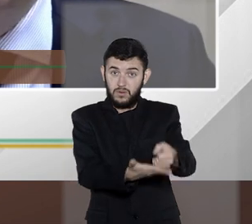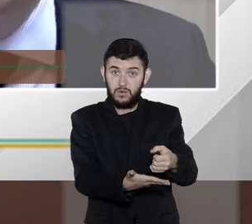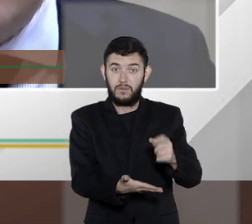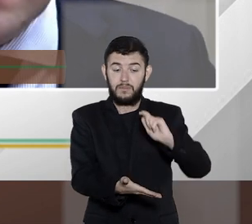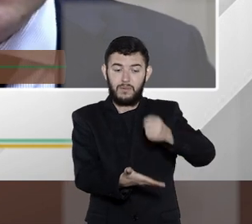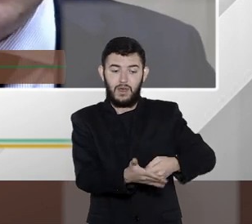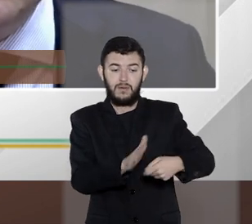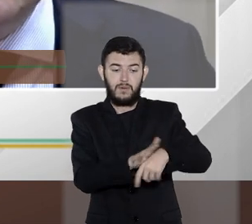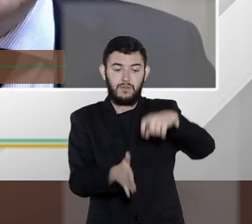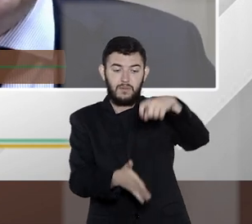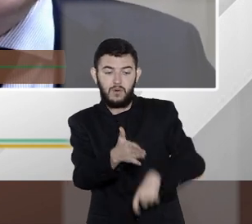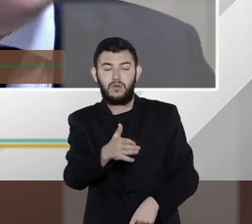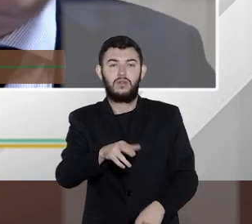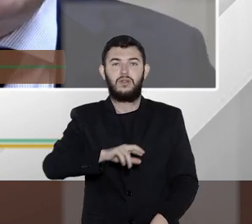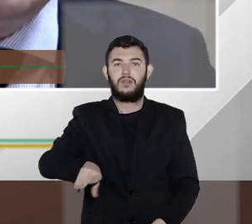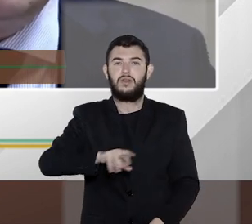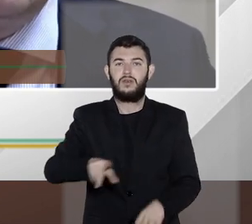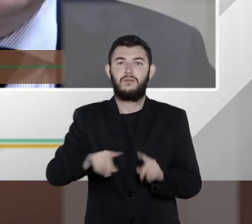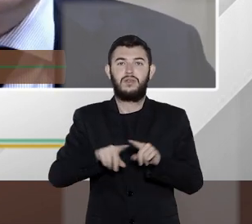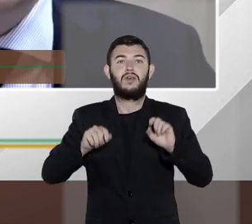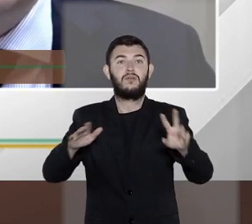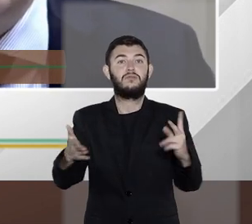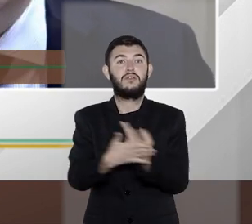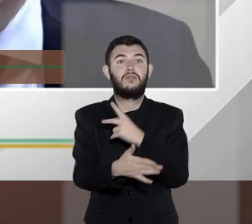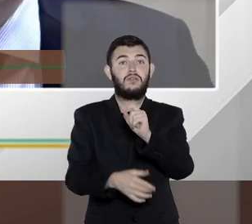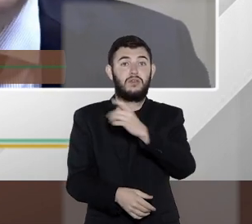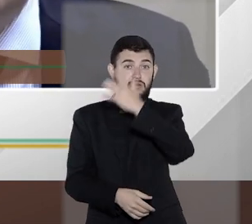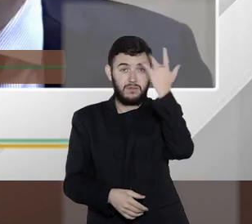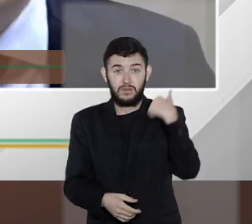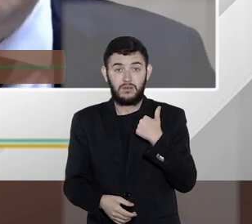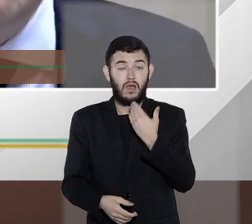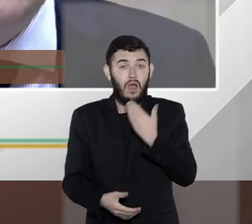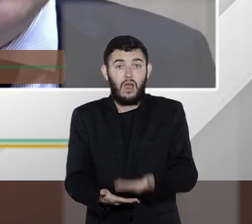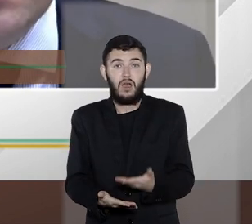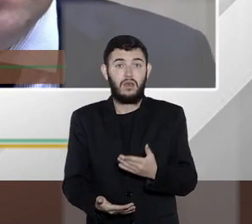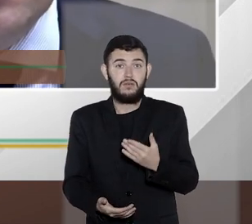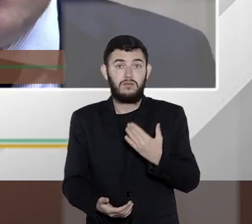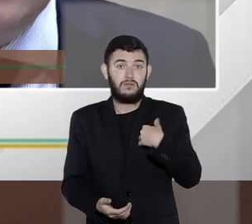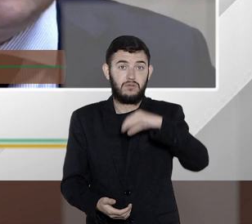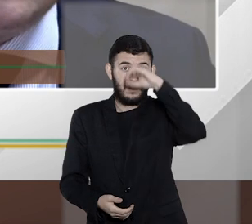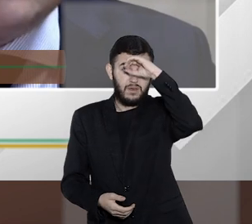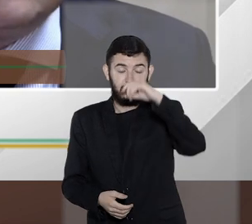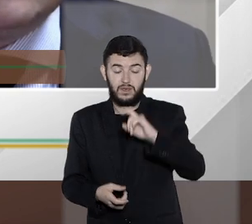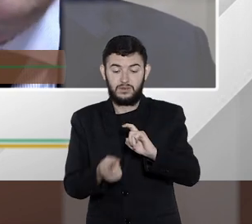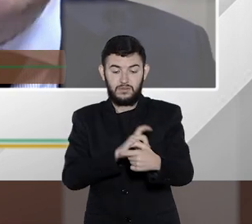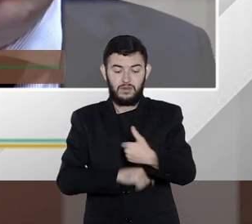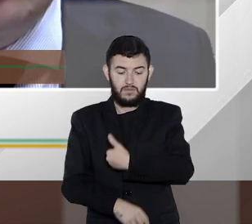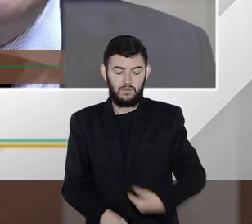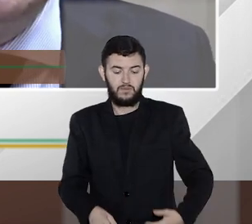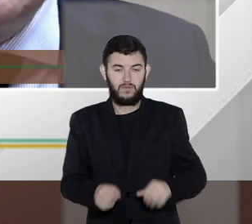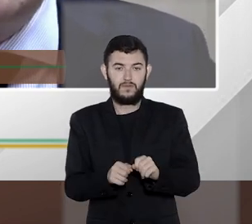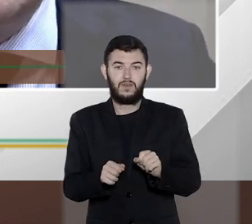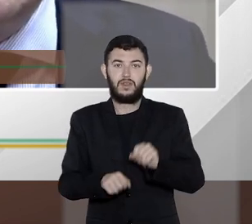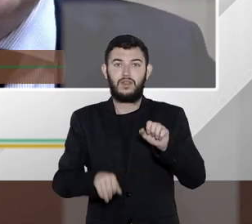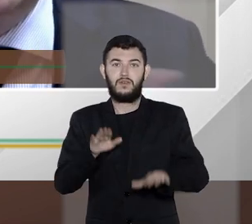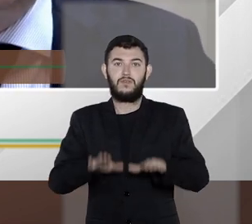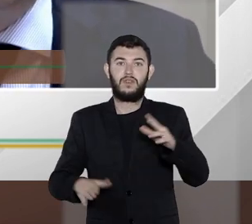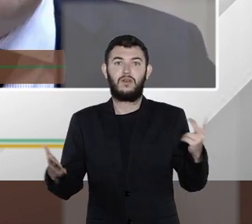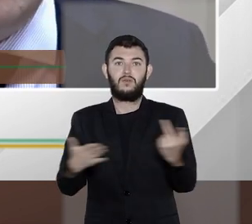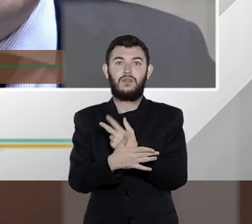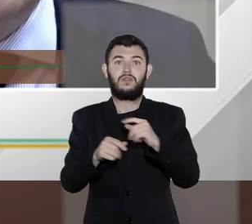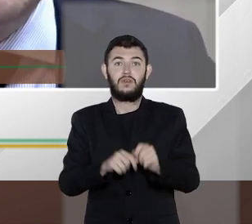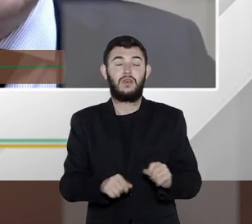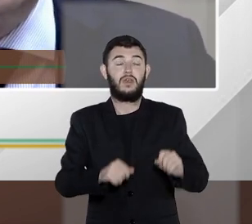tomado de surpresa sem saber o que a administração pública pode fazer de repente ela está entrando no seu domicílio